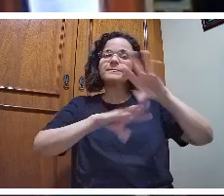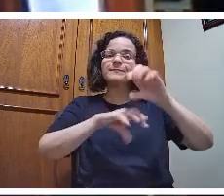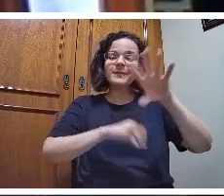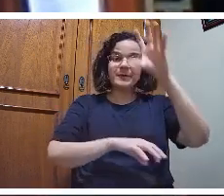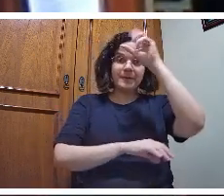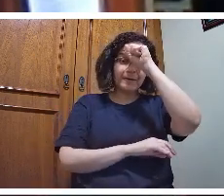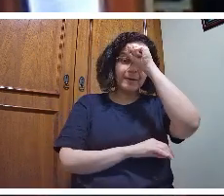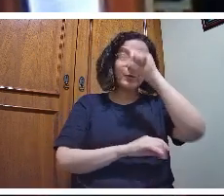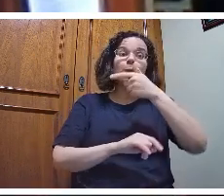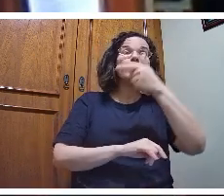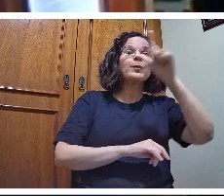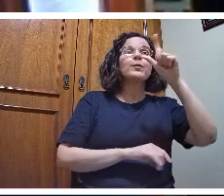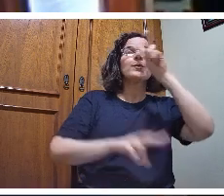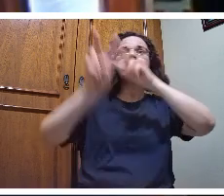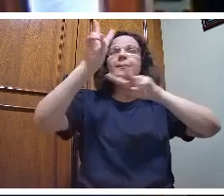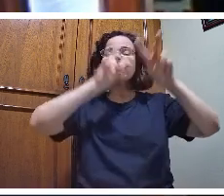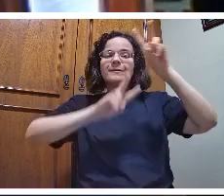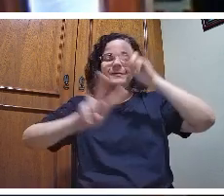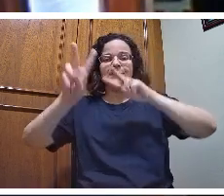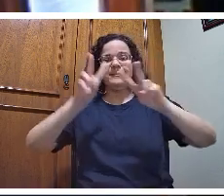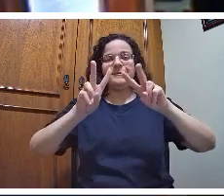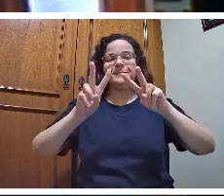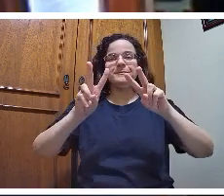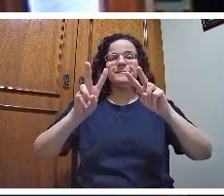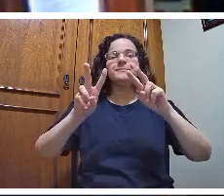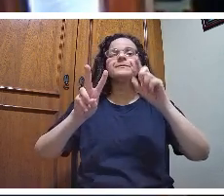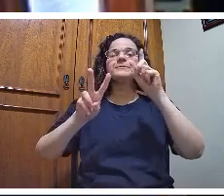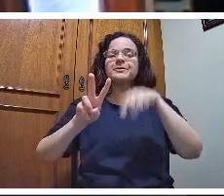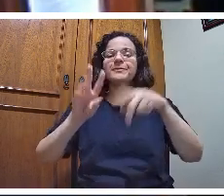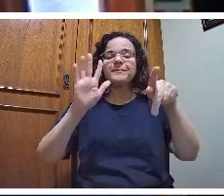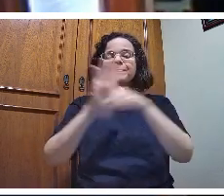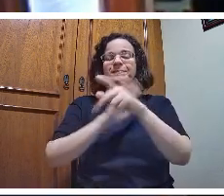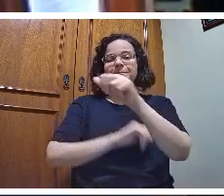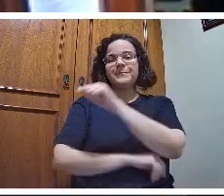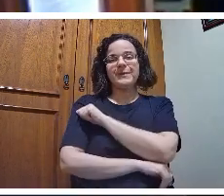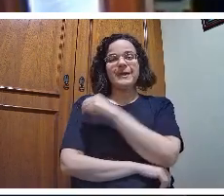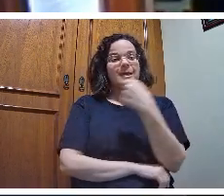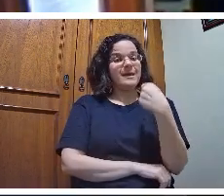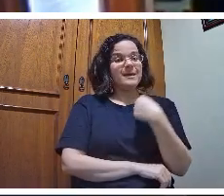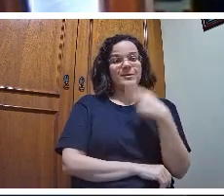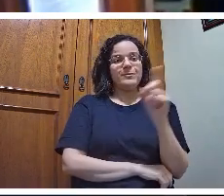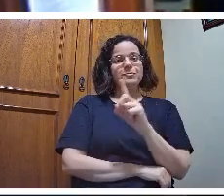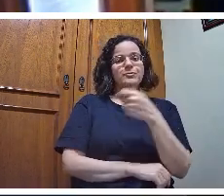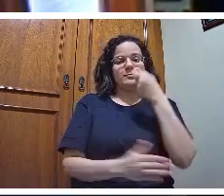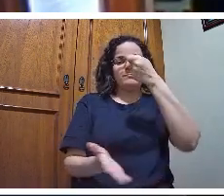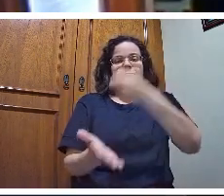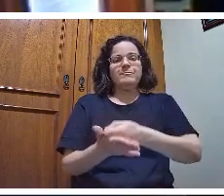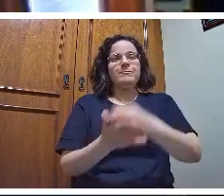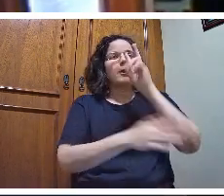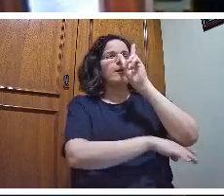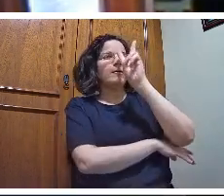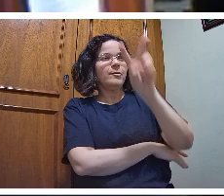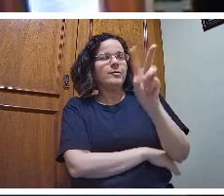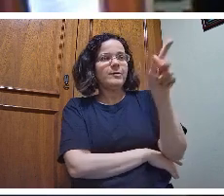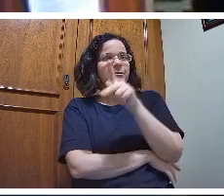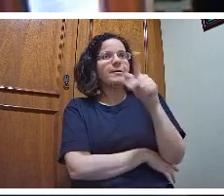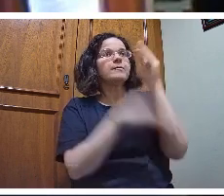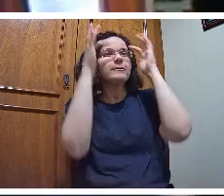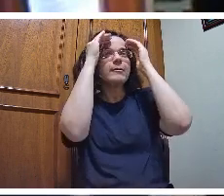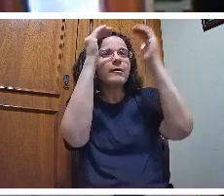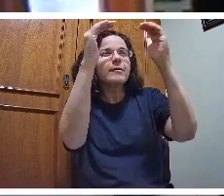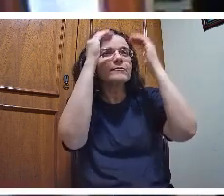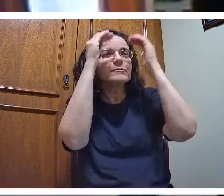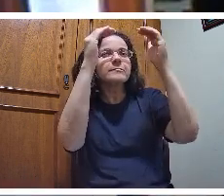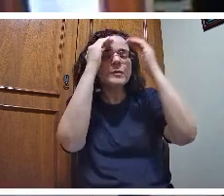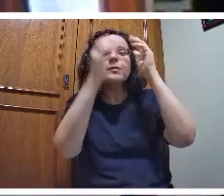aluno. Eu não sou mais obrigado a estar olhando para o professor e prestando atenção naquilo que ele diz. Eu estou longe, o professor não está